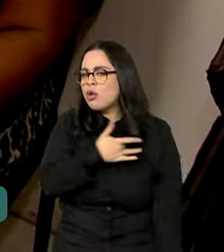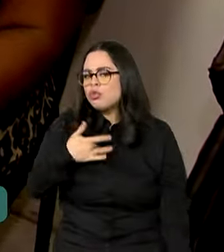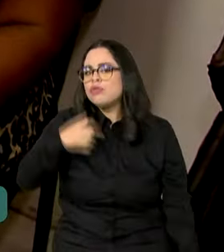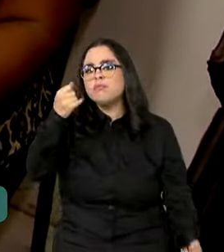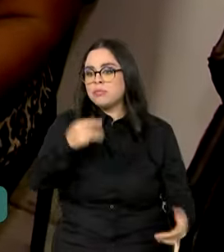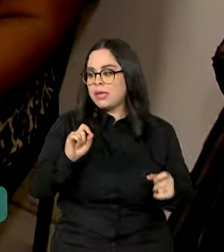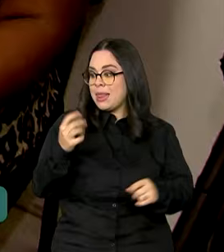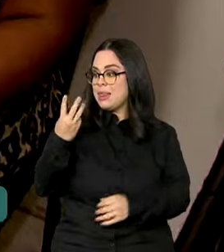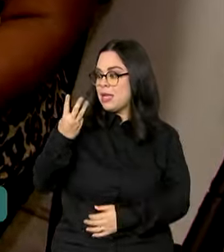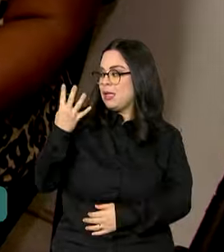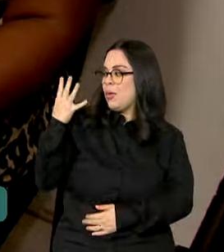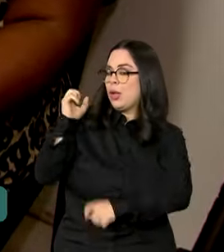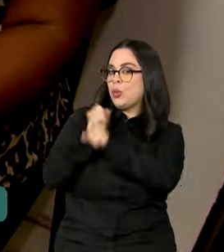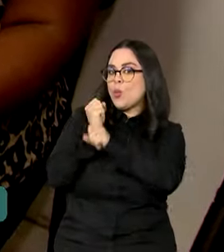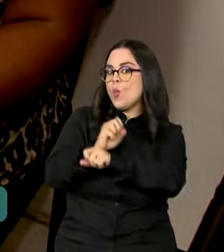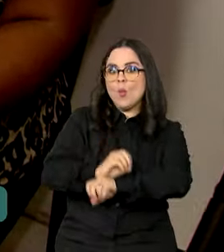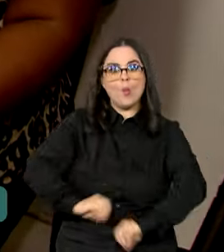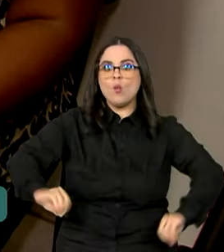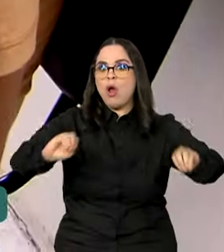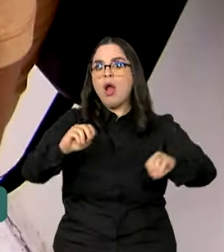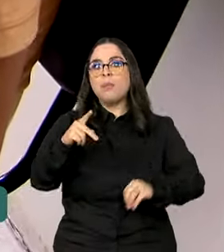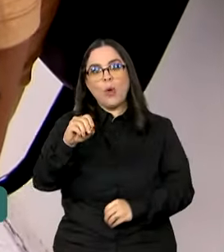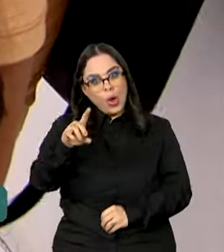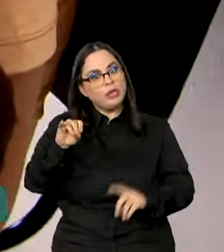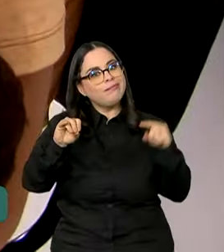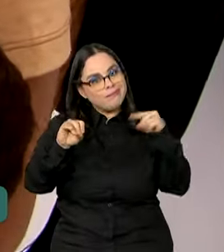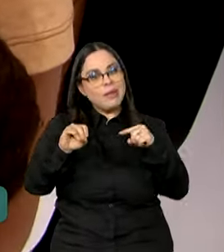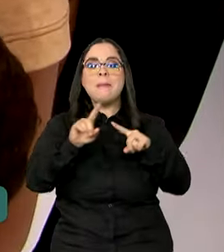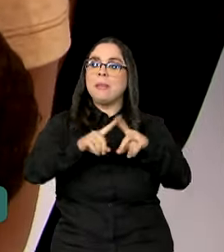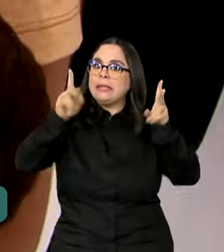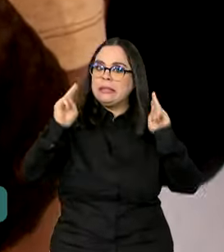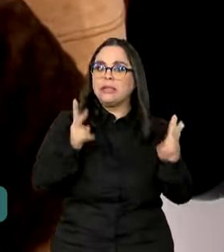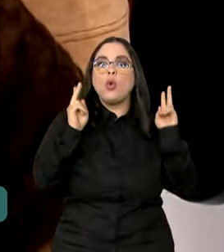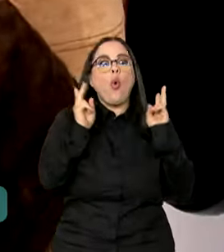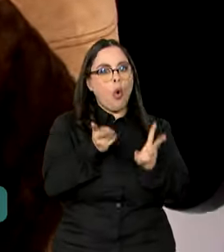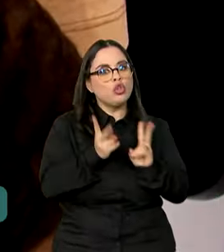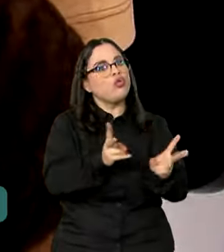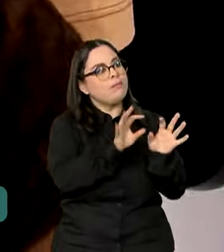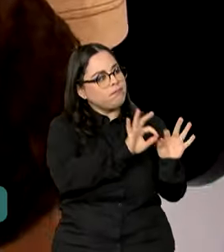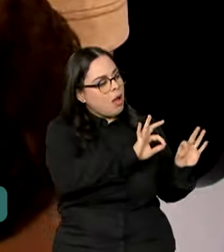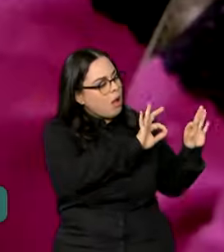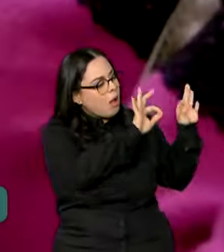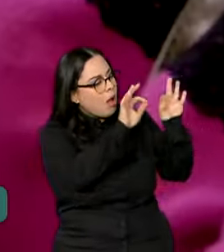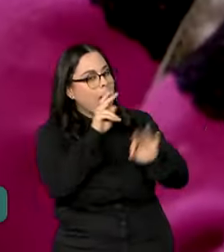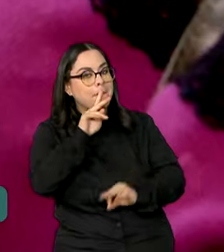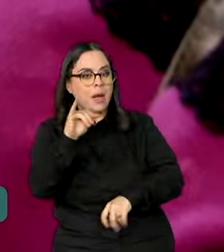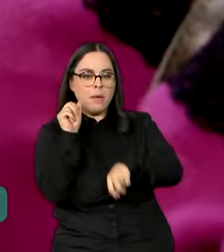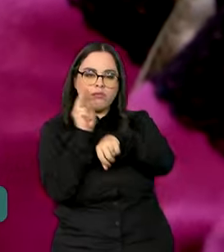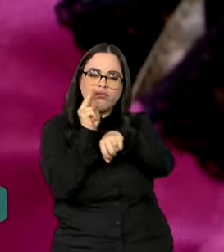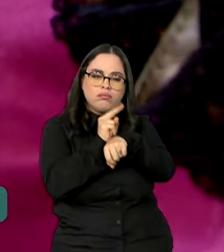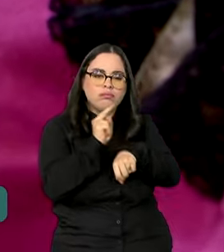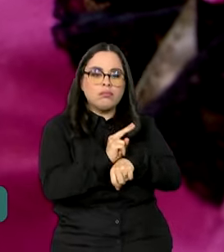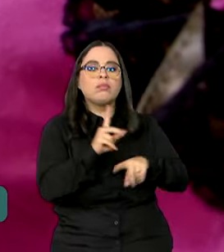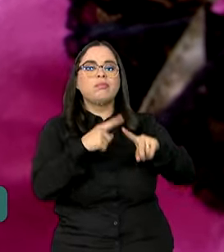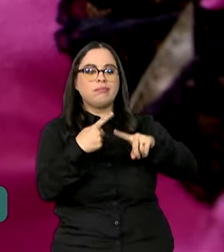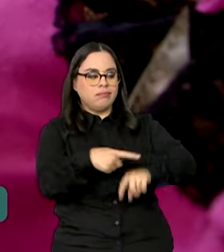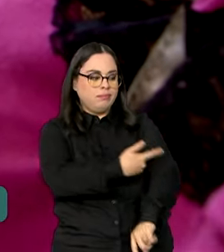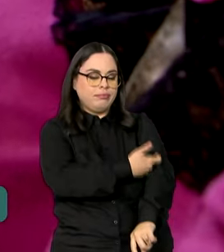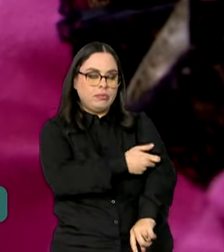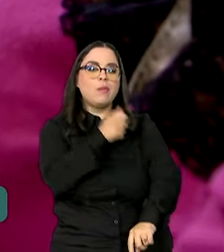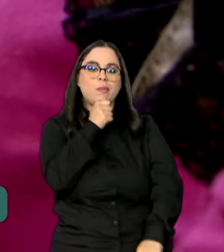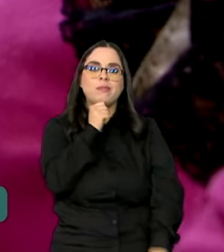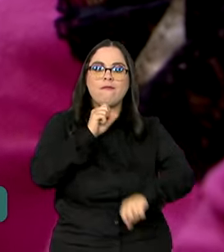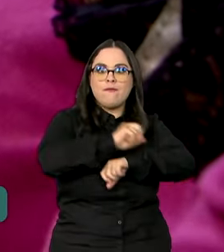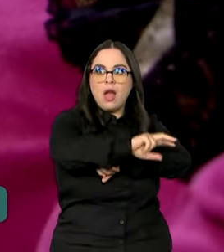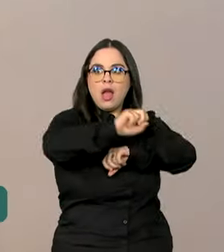anos sem a doença. Mesmo assim, os pais precisam ficar de olho no esquema vacinal, porque o vírus ainda está em